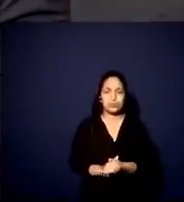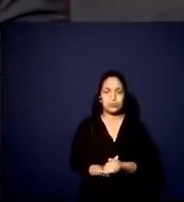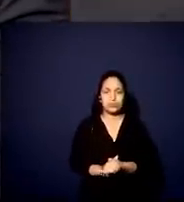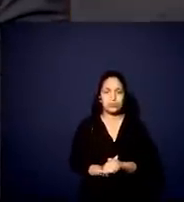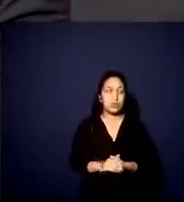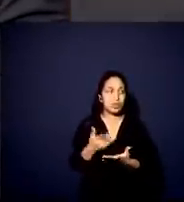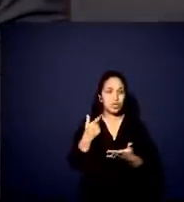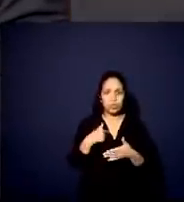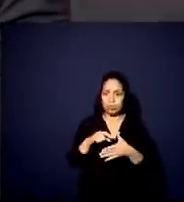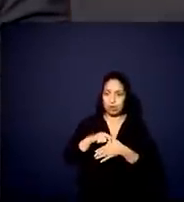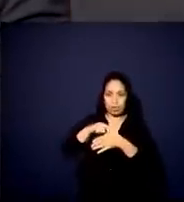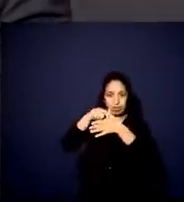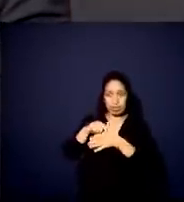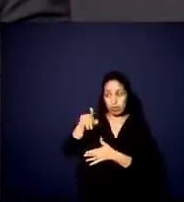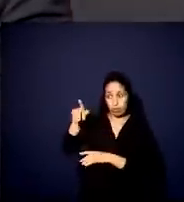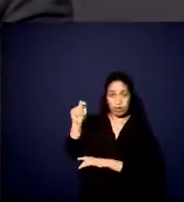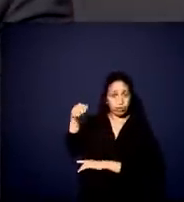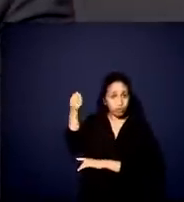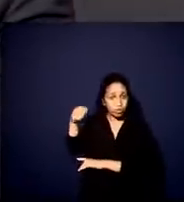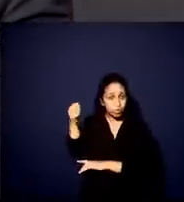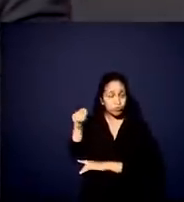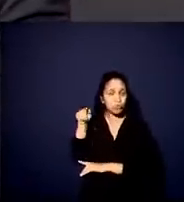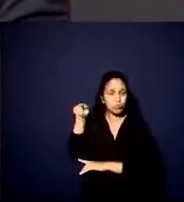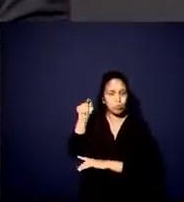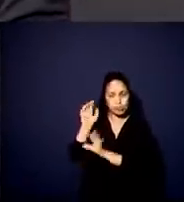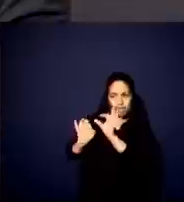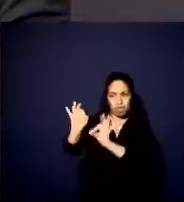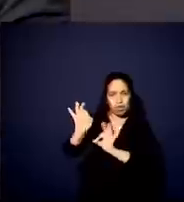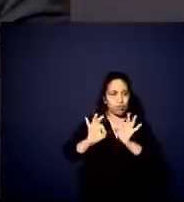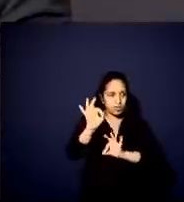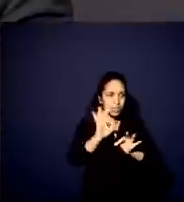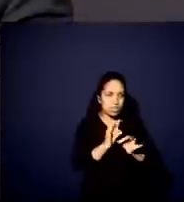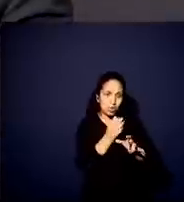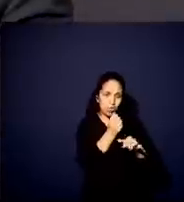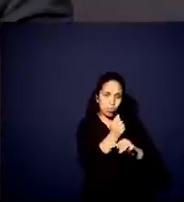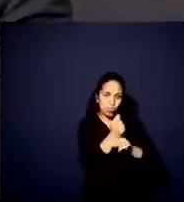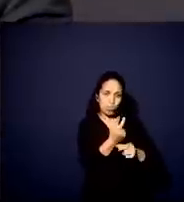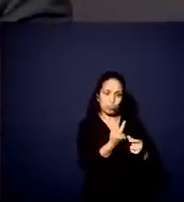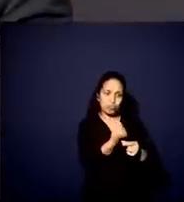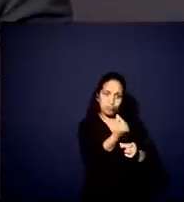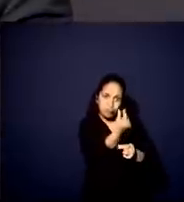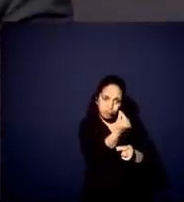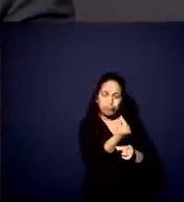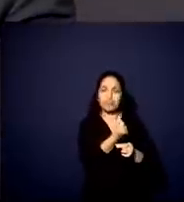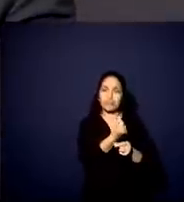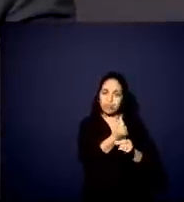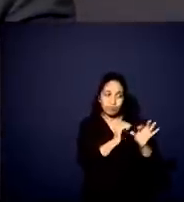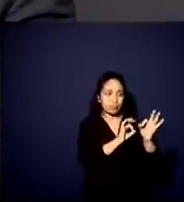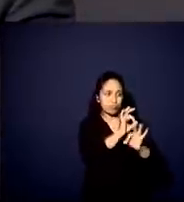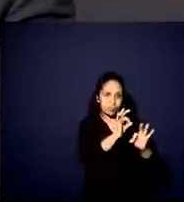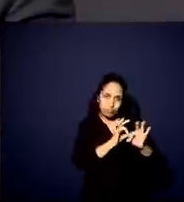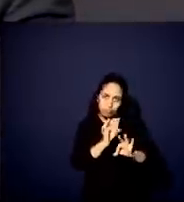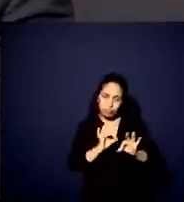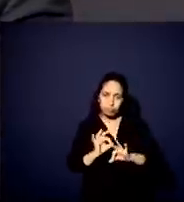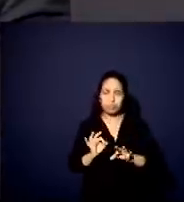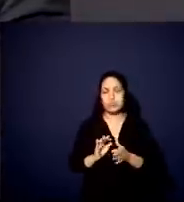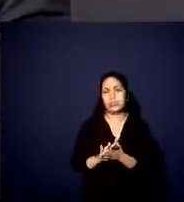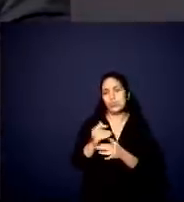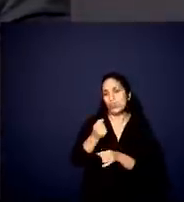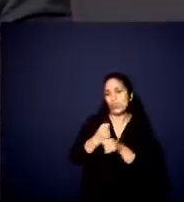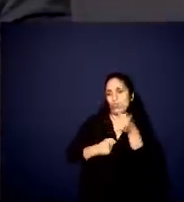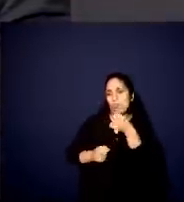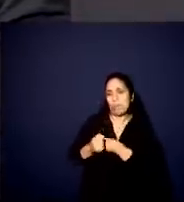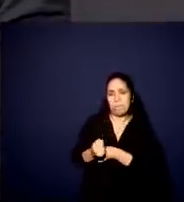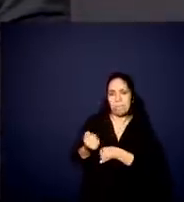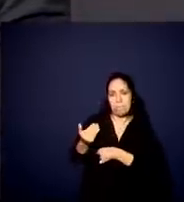Eu lidero no Rio Grande do Sul um processo de reorganização das contas. A gente consegue ter, no ano passado,